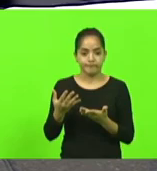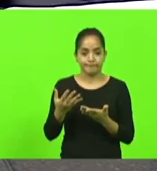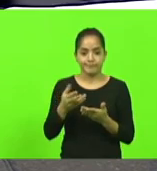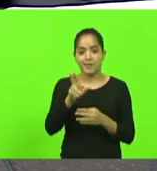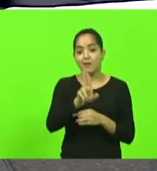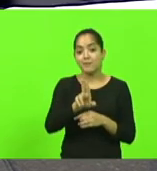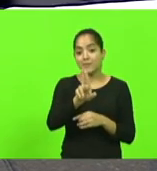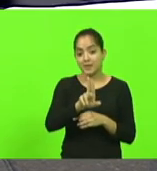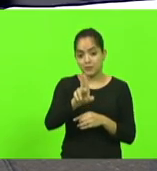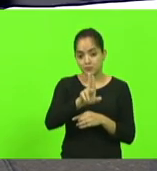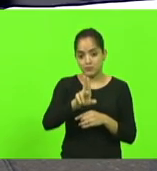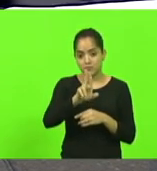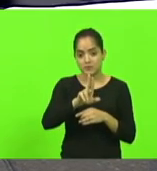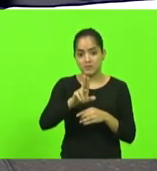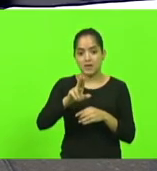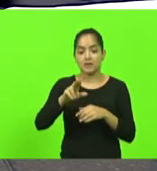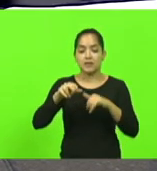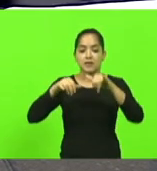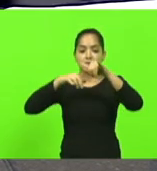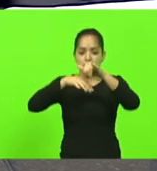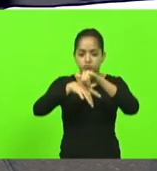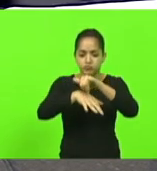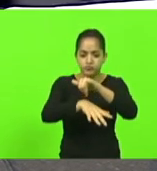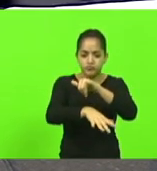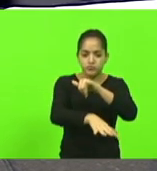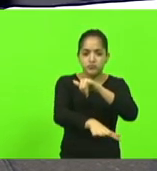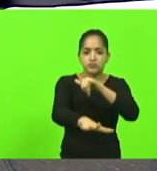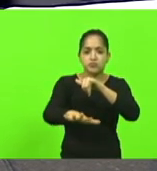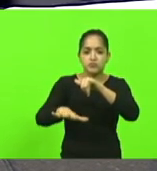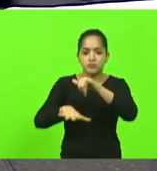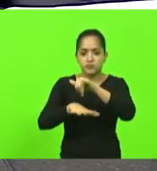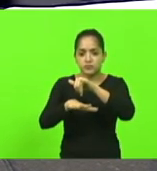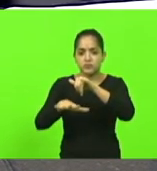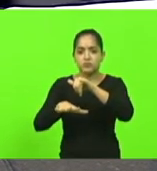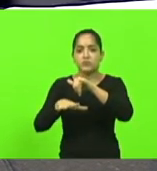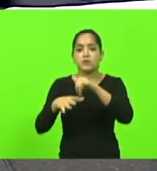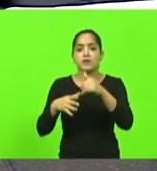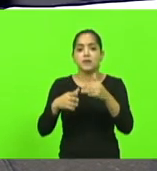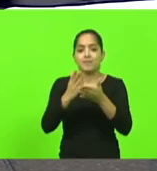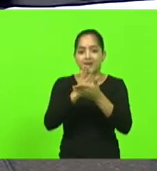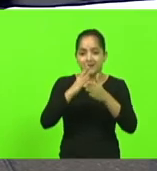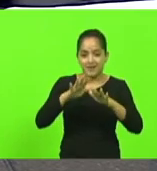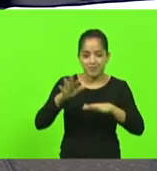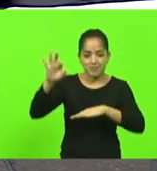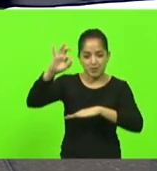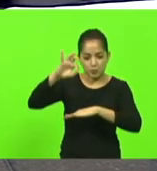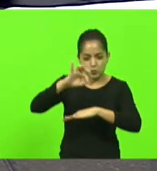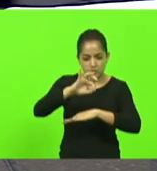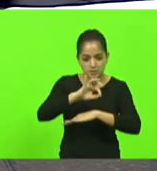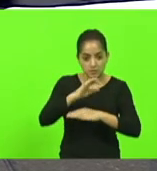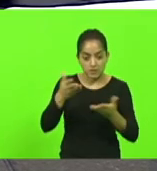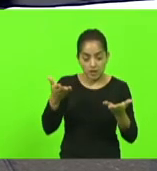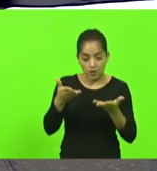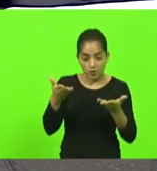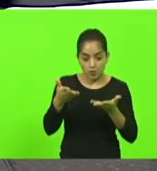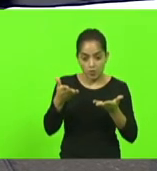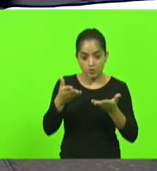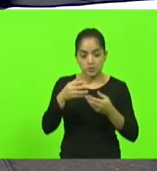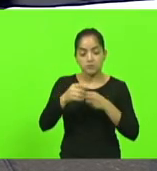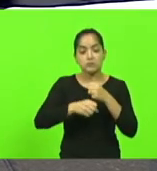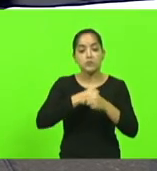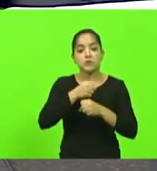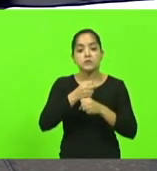a polverização para combater esse inseto que nesse ano segundo dados da Ipagre